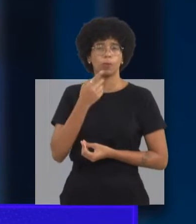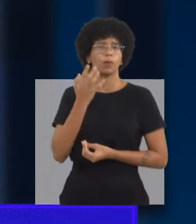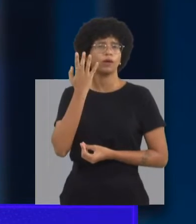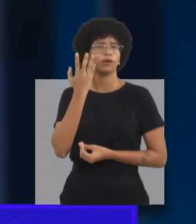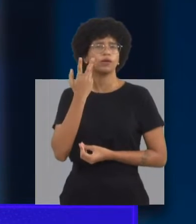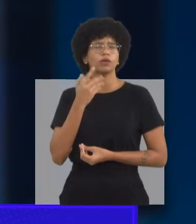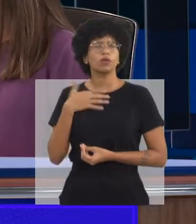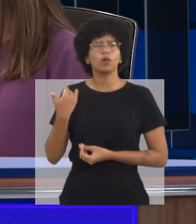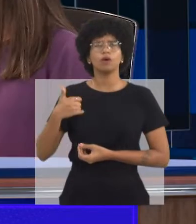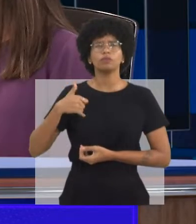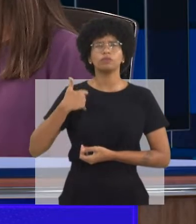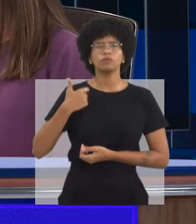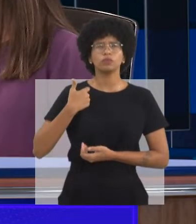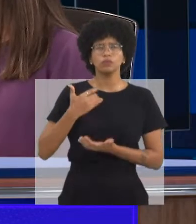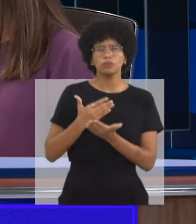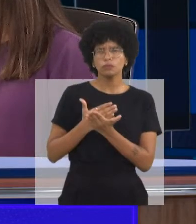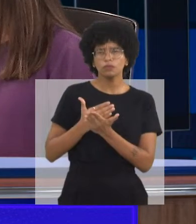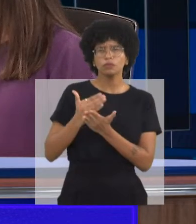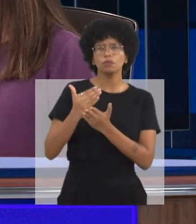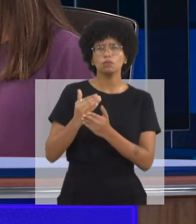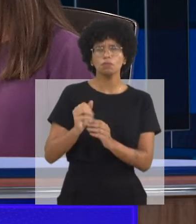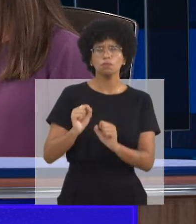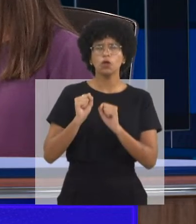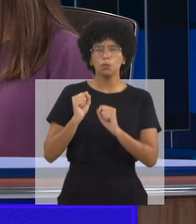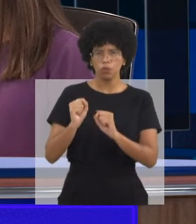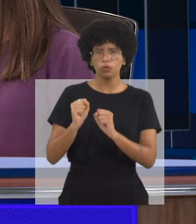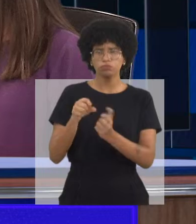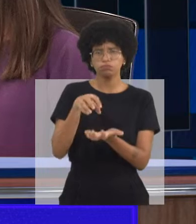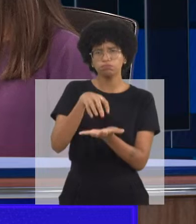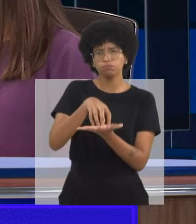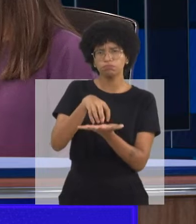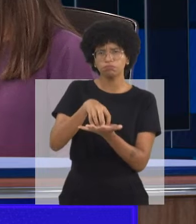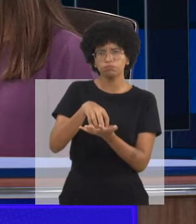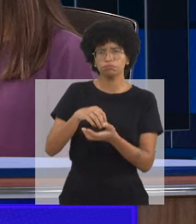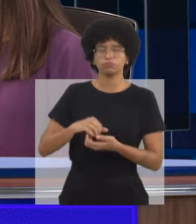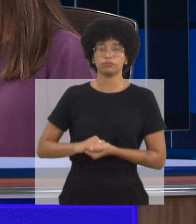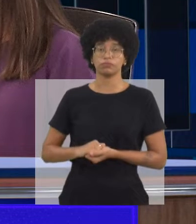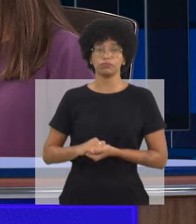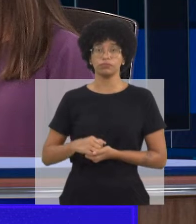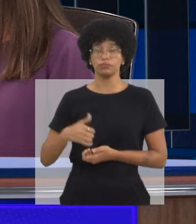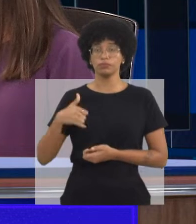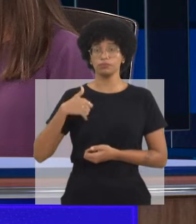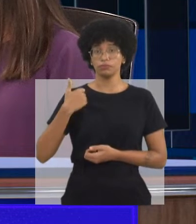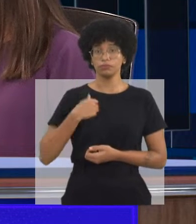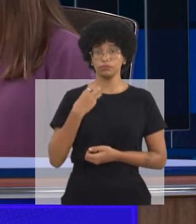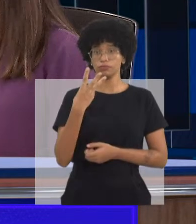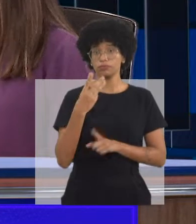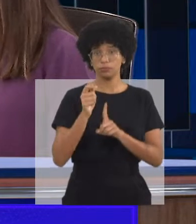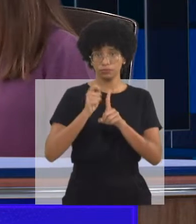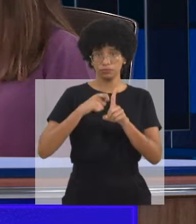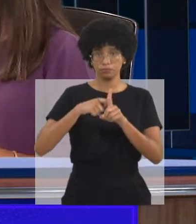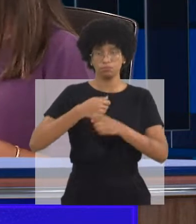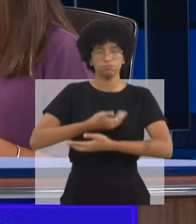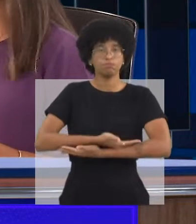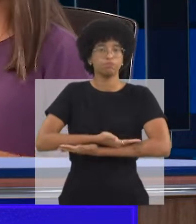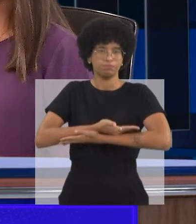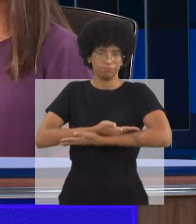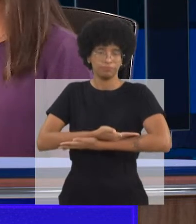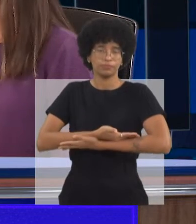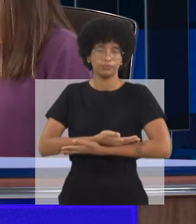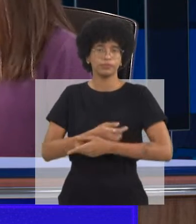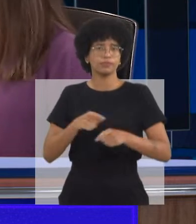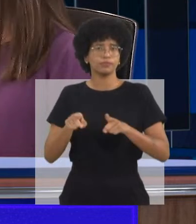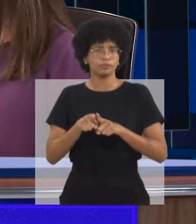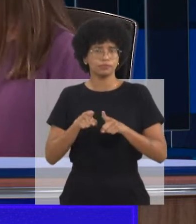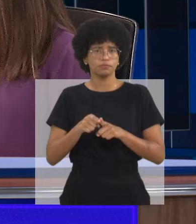E quando nós falamos de criança, qual a faixa etária de idade dessas crianças que são atendidas no centro? Desde crianças